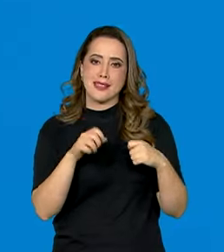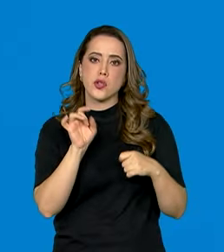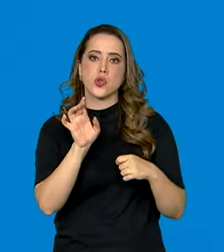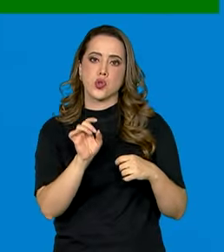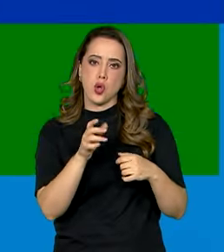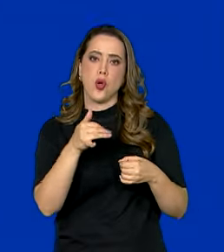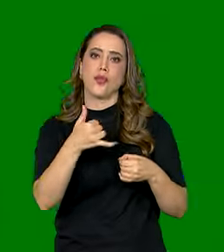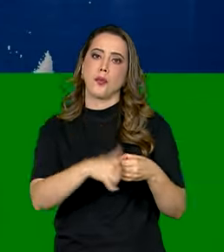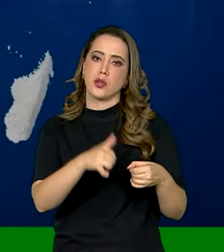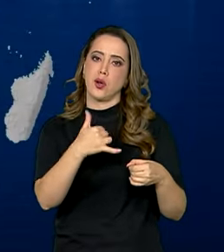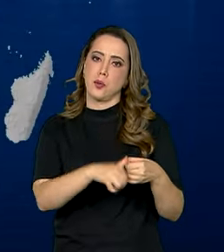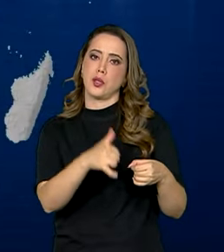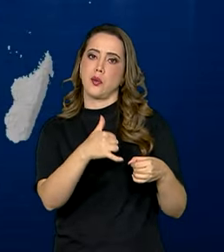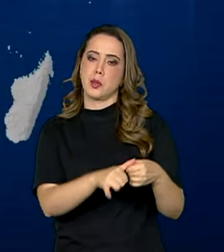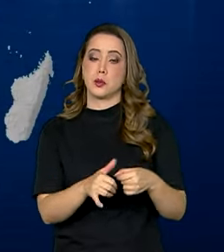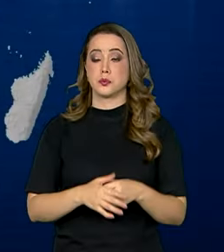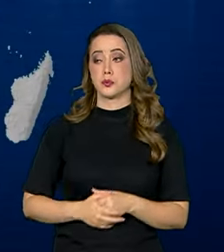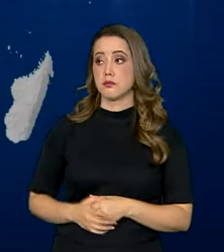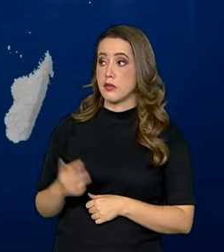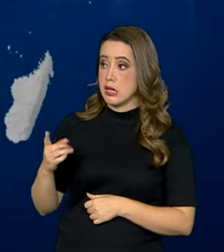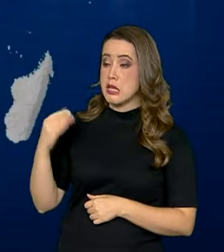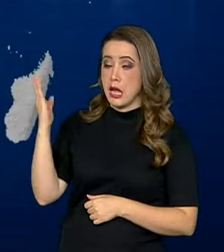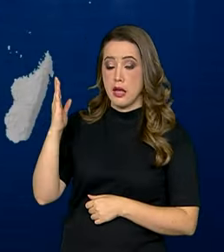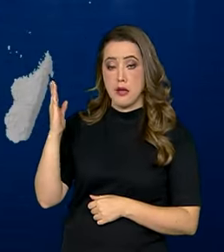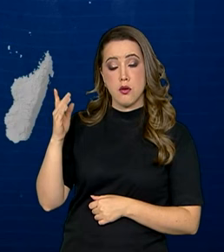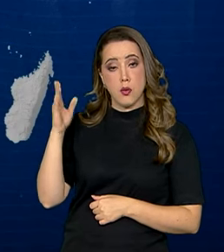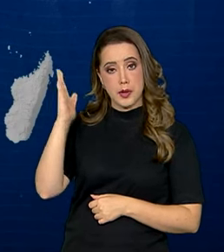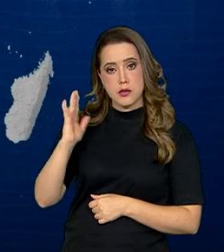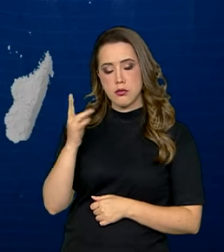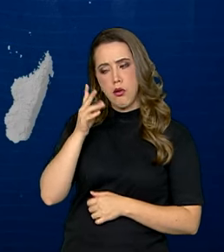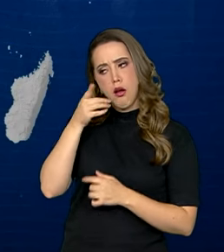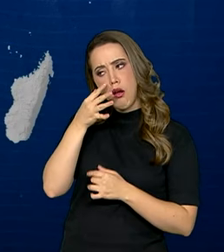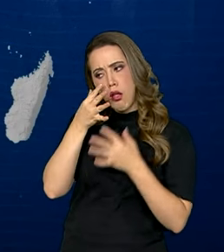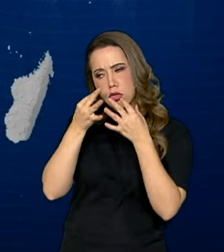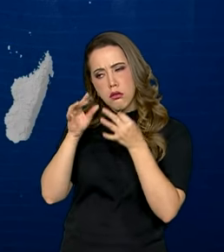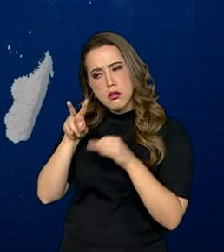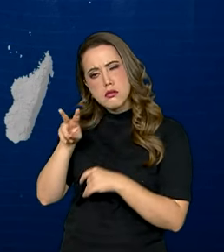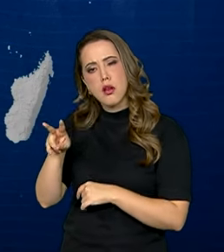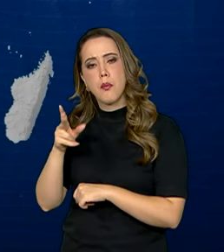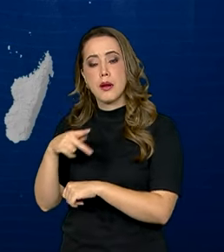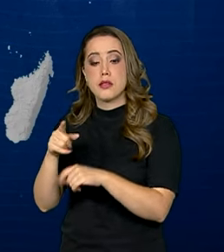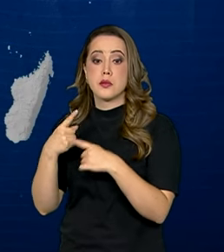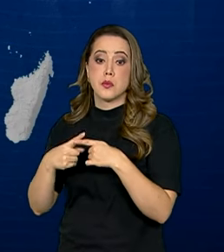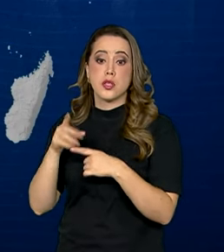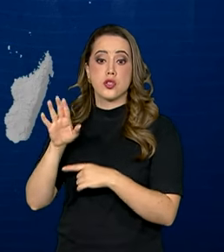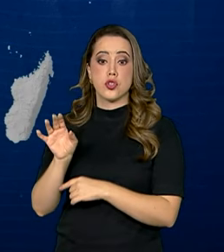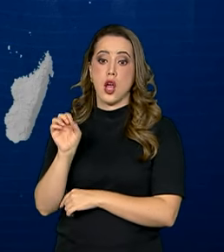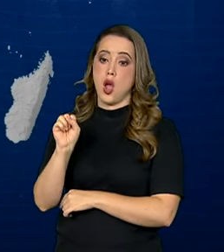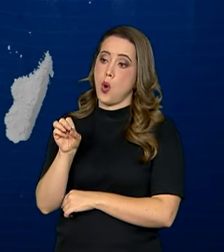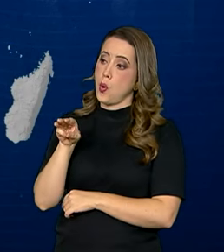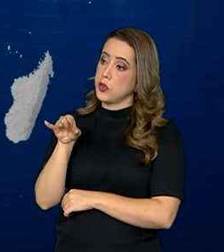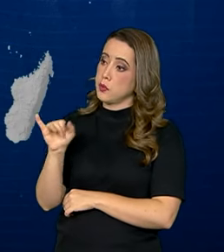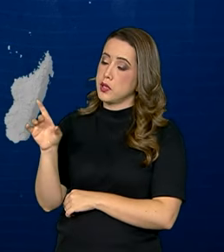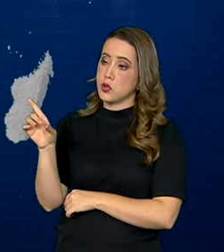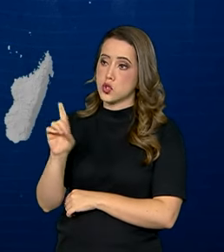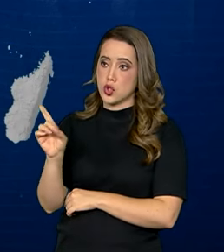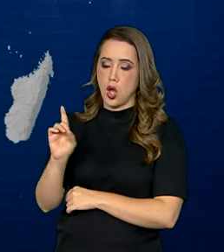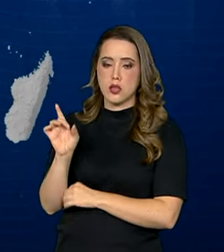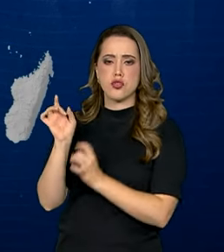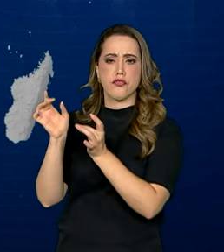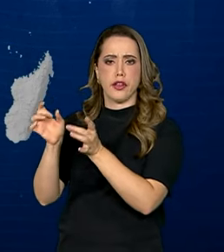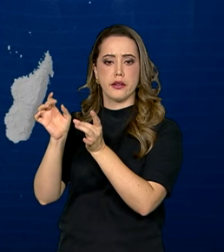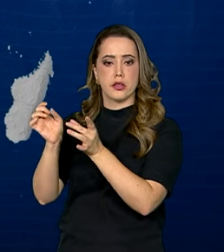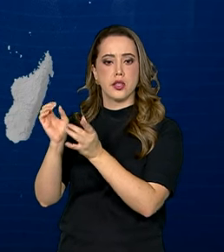E essa abertura econômica interessa ao Brasil, que tem um comércio de mais de 8 bilhões de dólares com a Arábia Saudita.